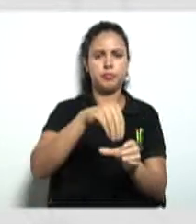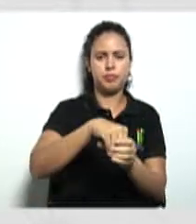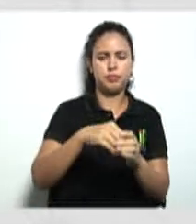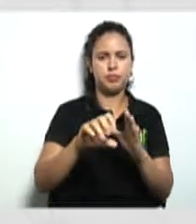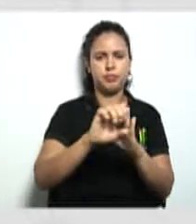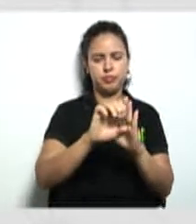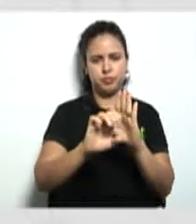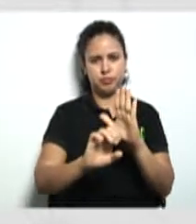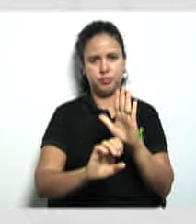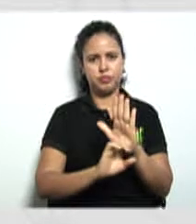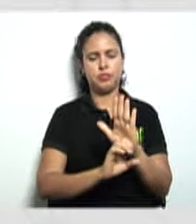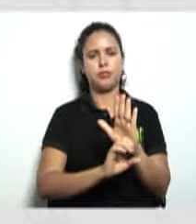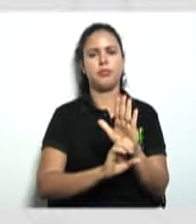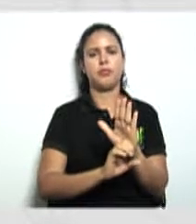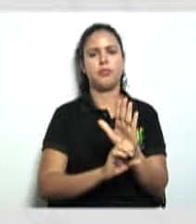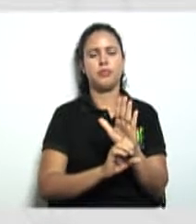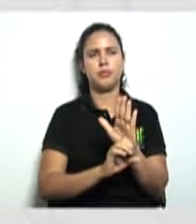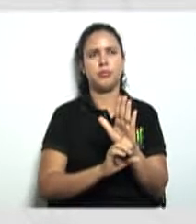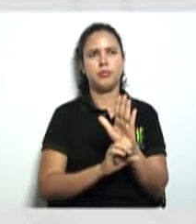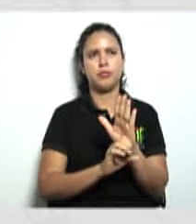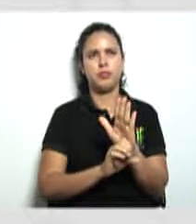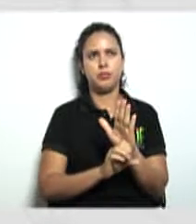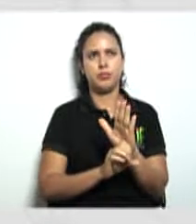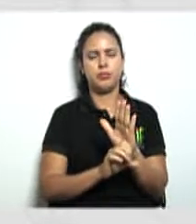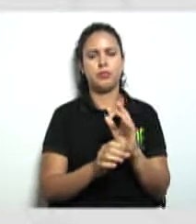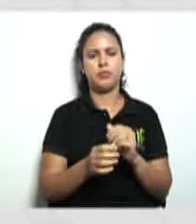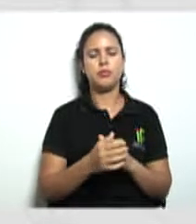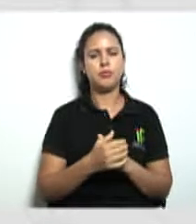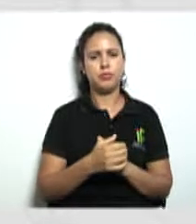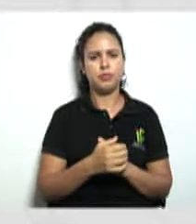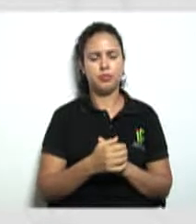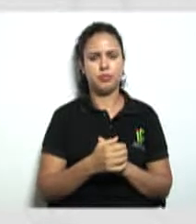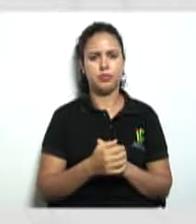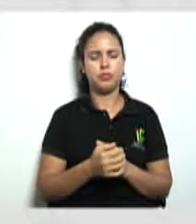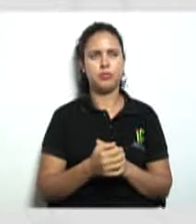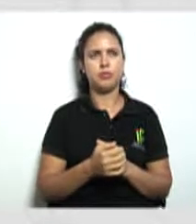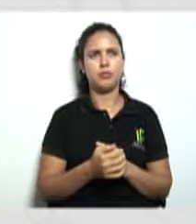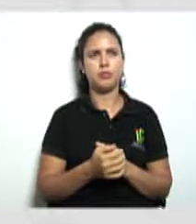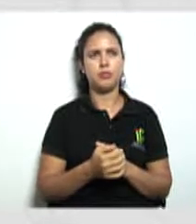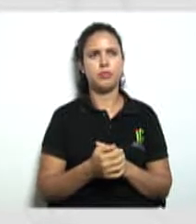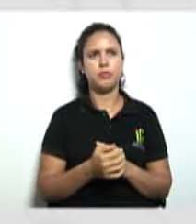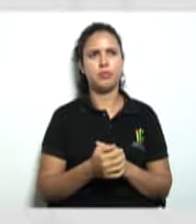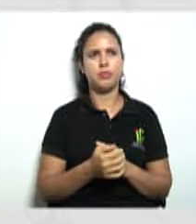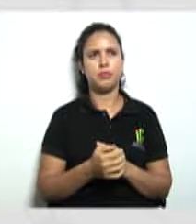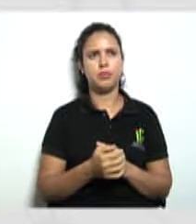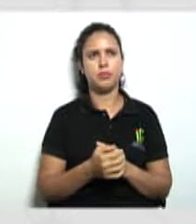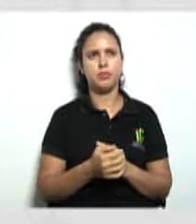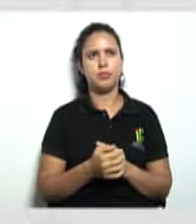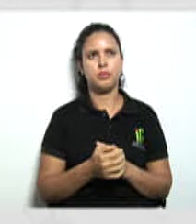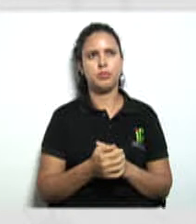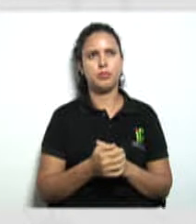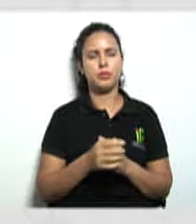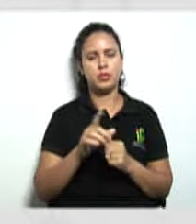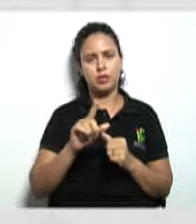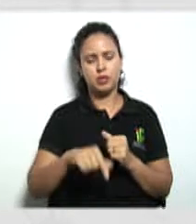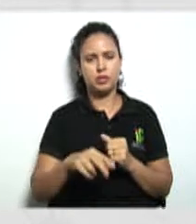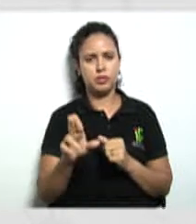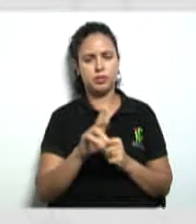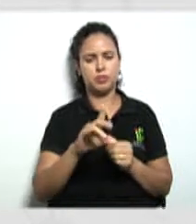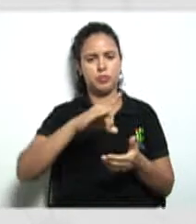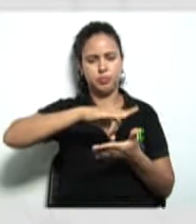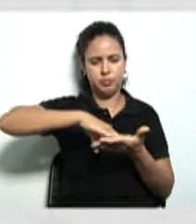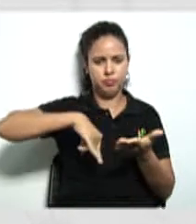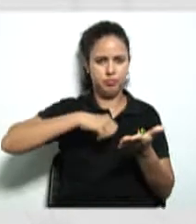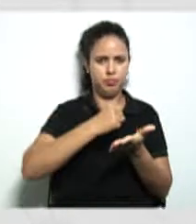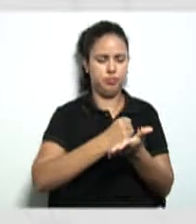instrumento aqui certo? que é o chamado podemos dizer também que ou seja né o contrato